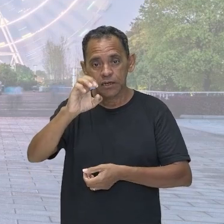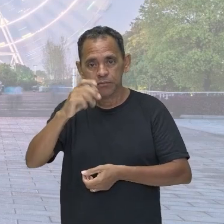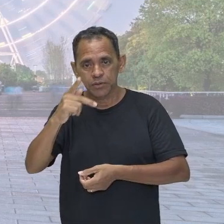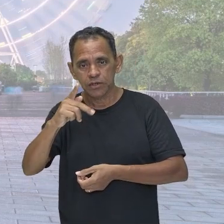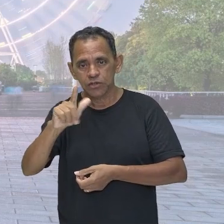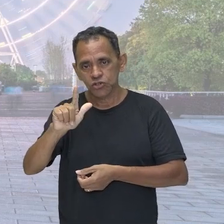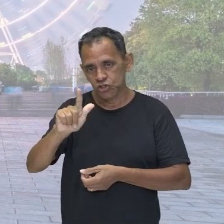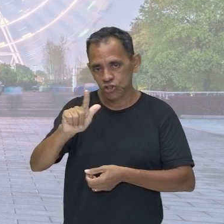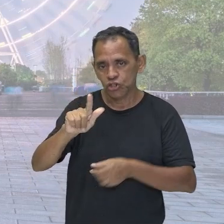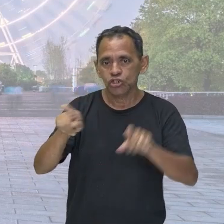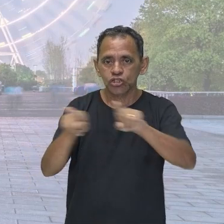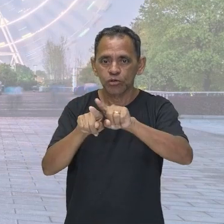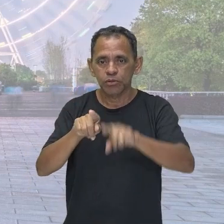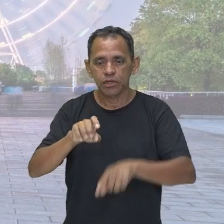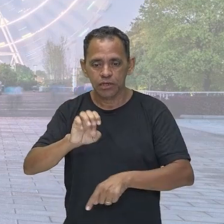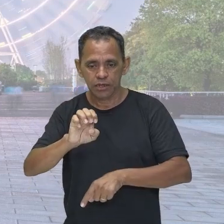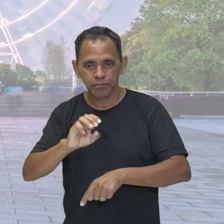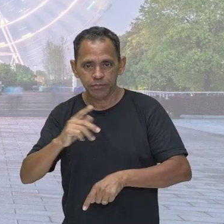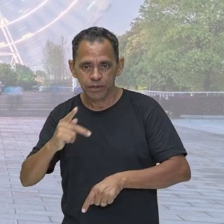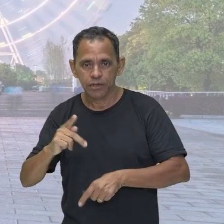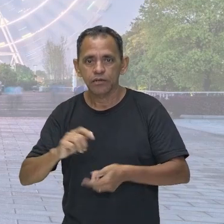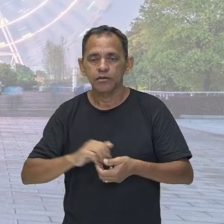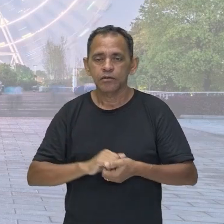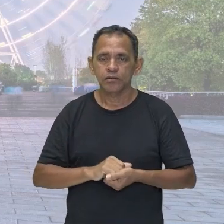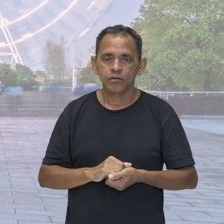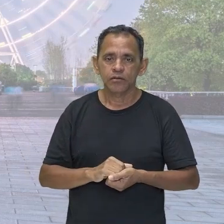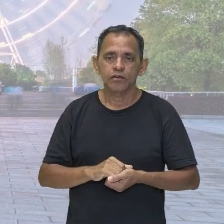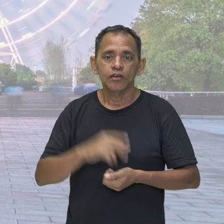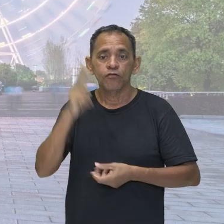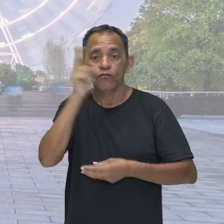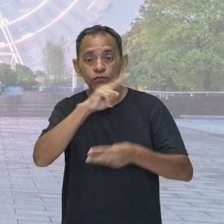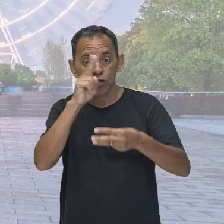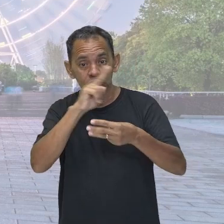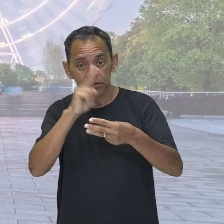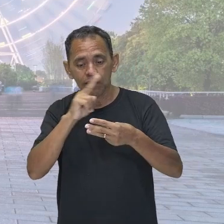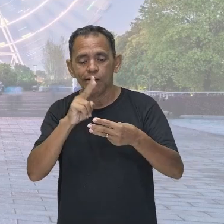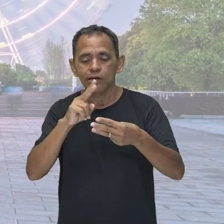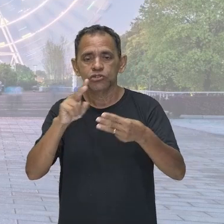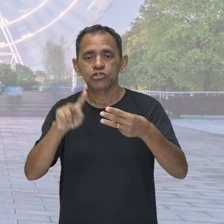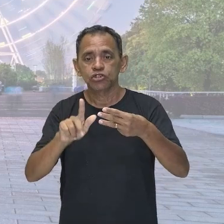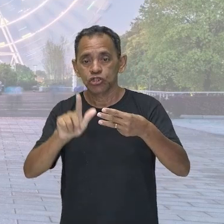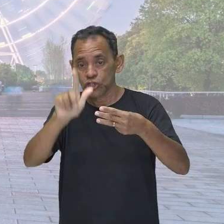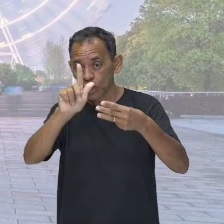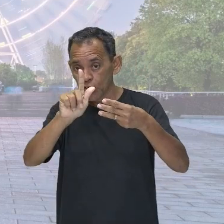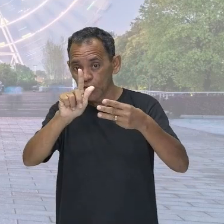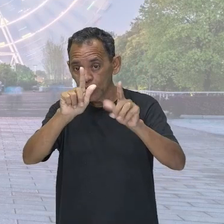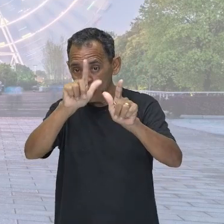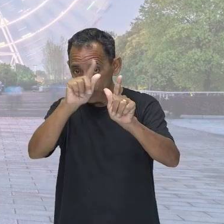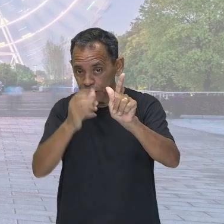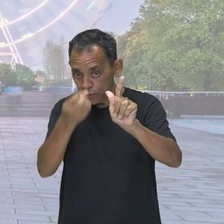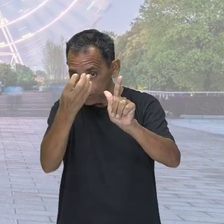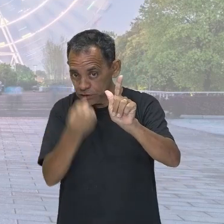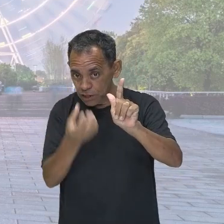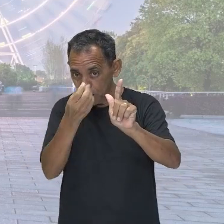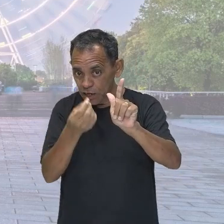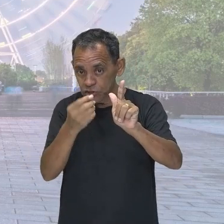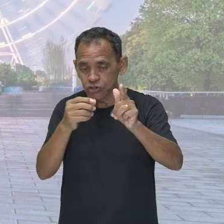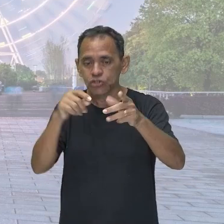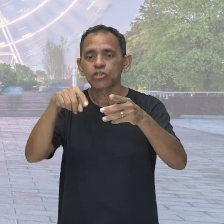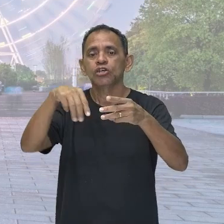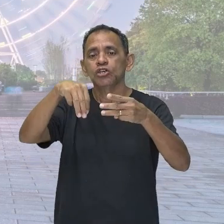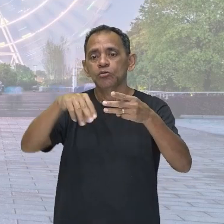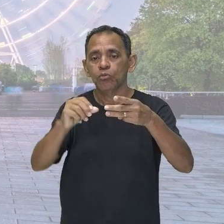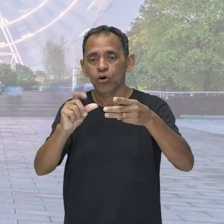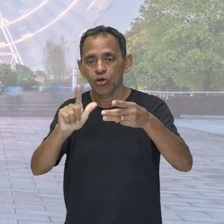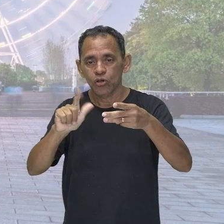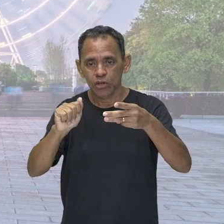delas? Velocidade, gravidade, mola. Sempre que tu falar que um objeto tem velocidade é porque ele tem